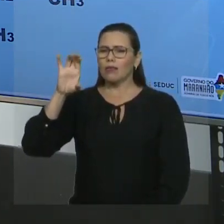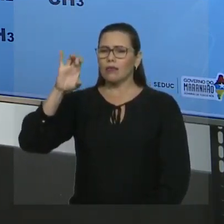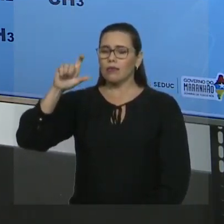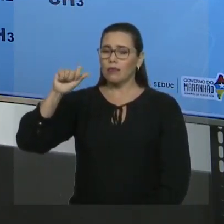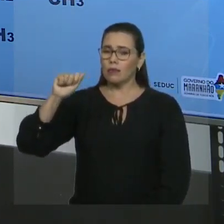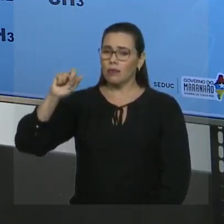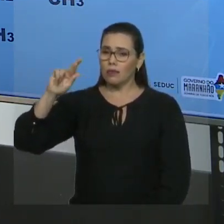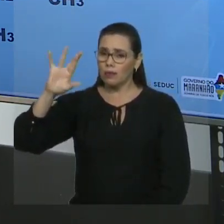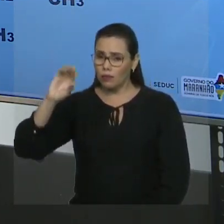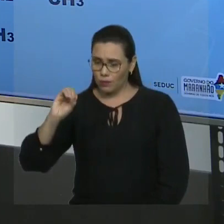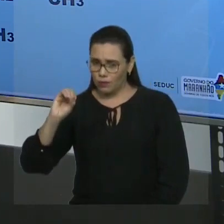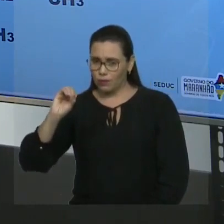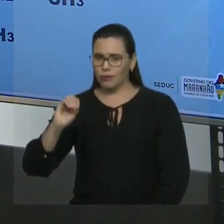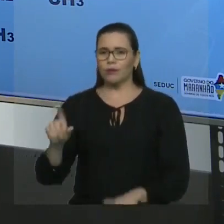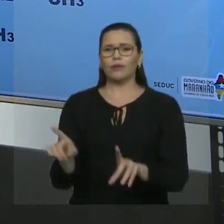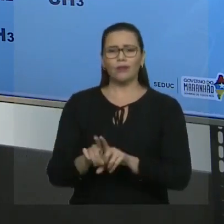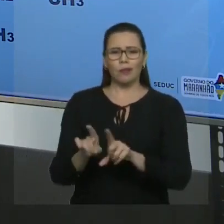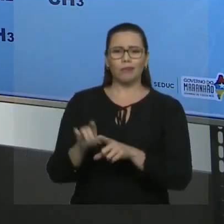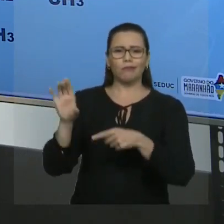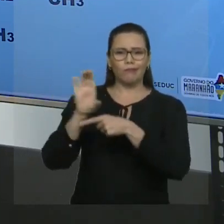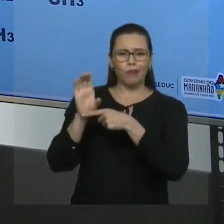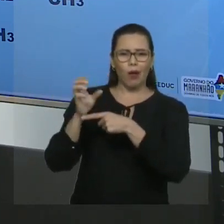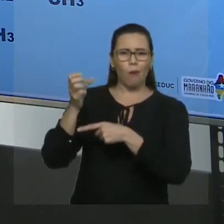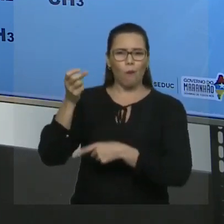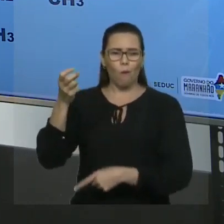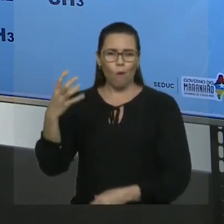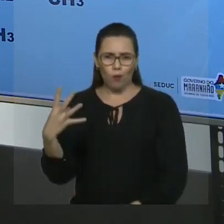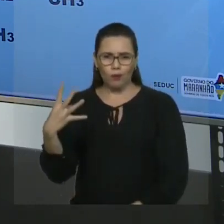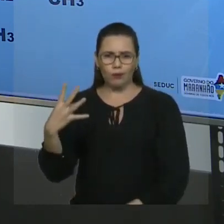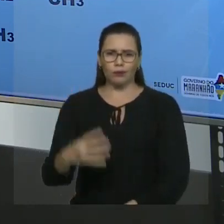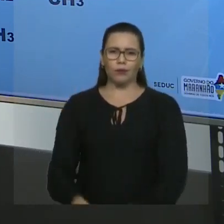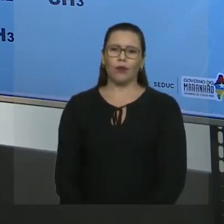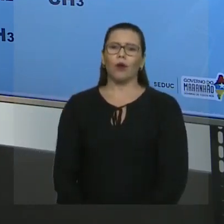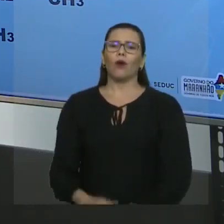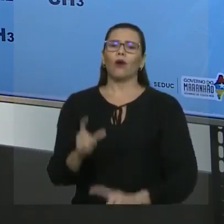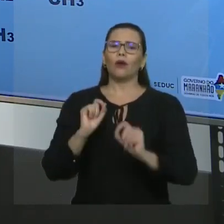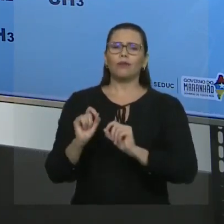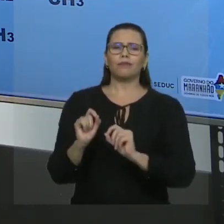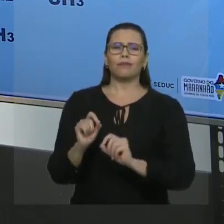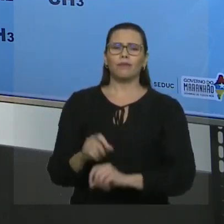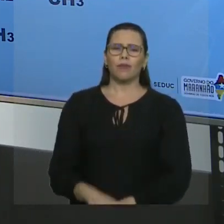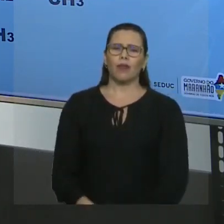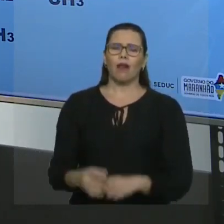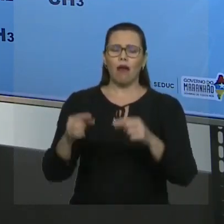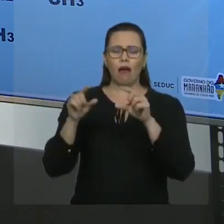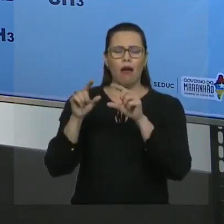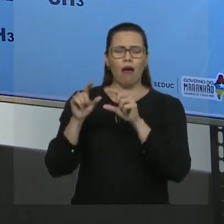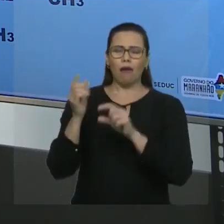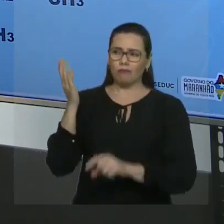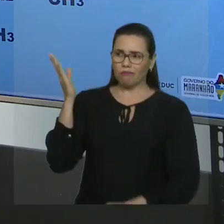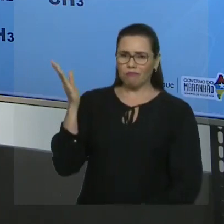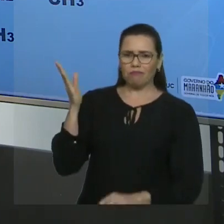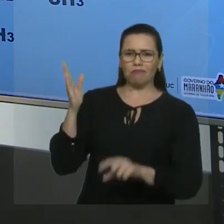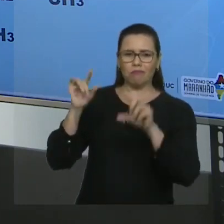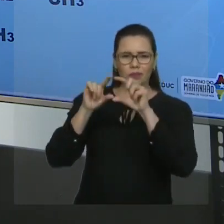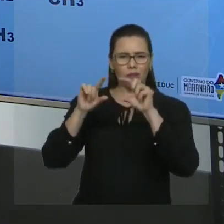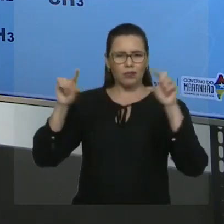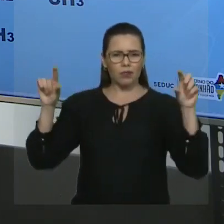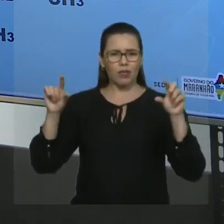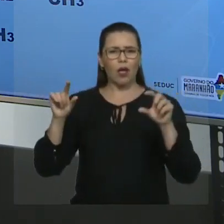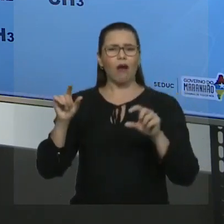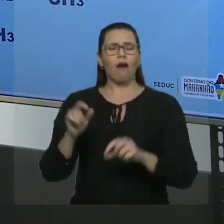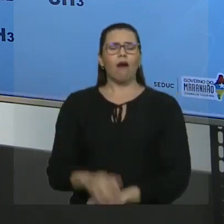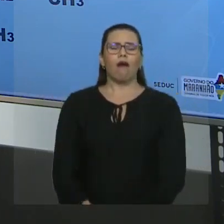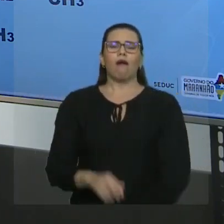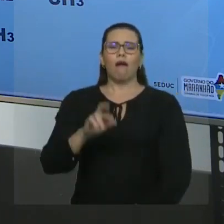Quando eu dou o nome de cadeias ramificadas, quando eu vou dar o nome de cadeias ramificadas, eu tenho que fazer duas coisinhas antes.